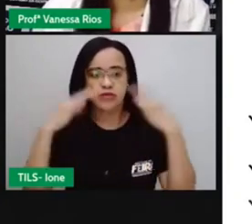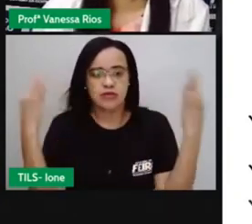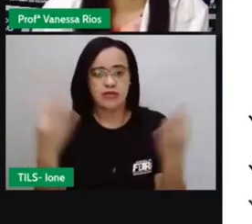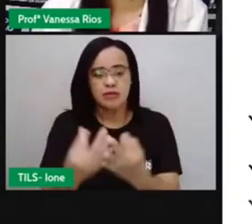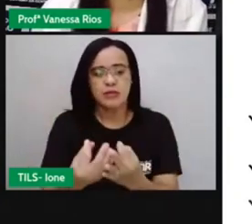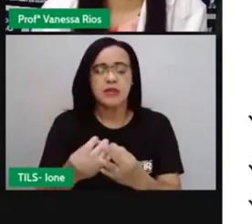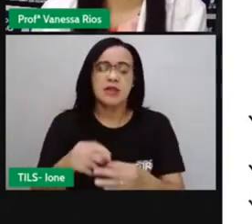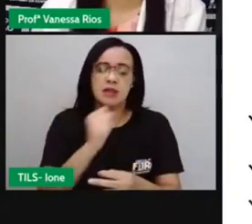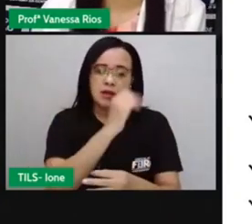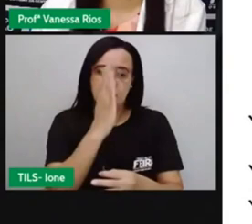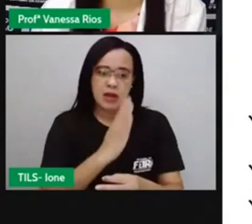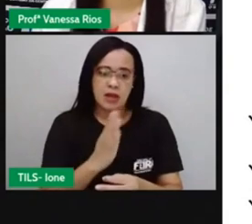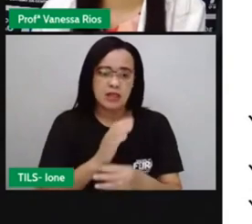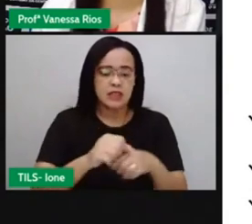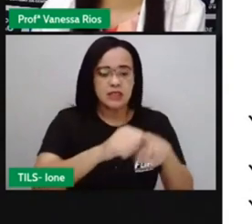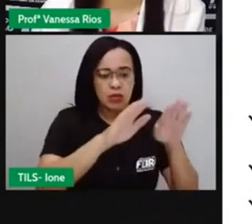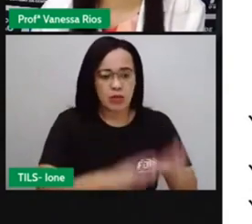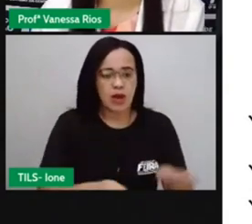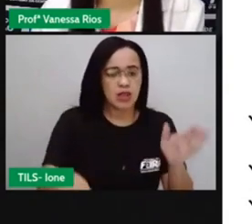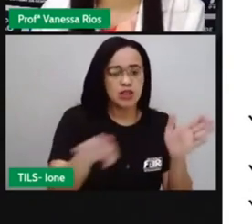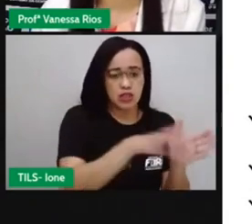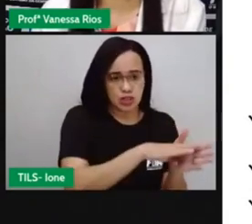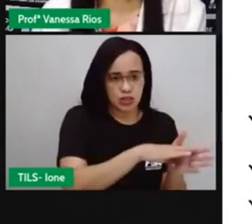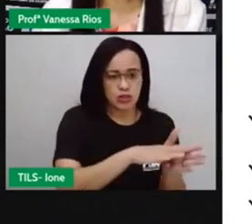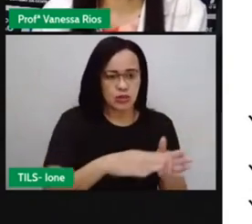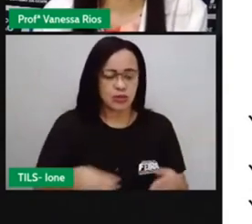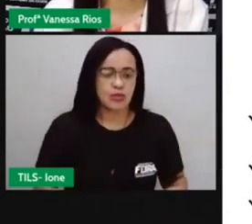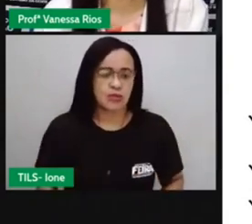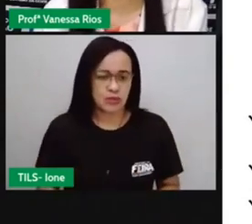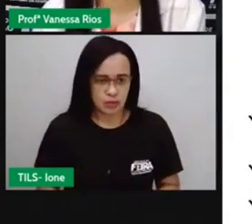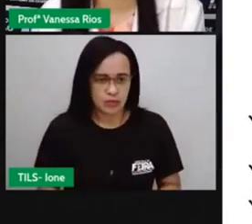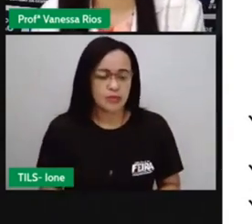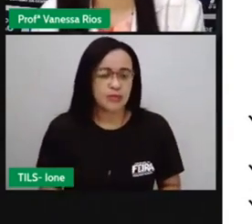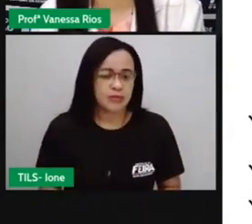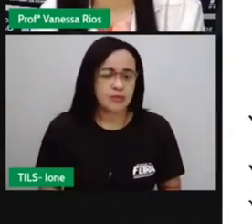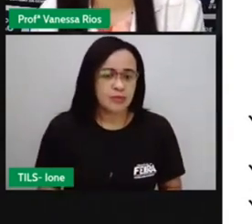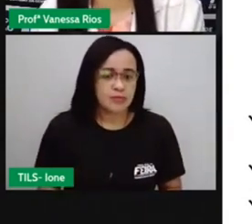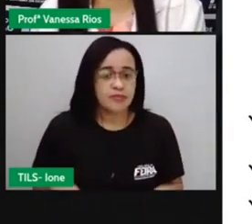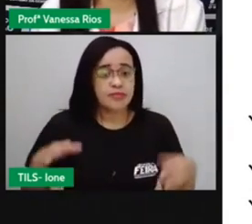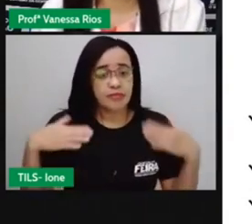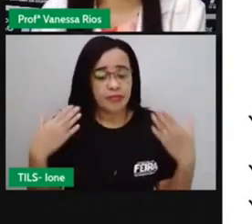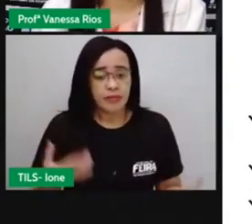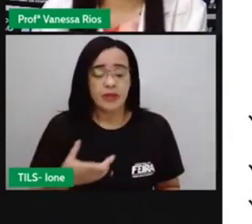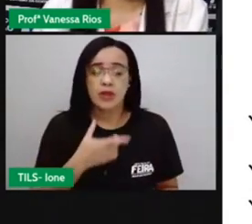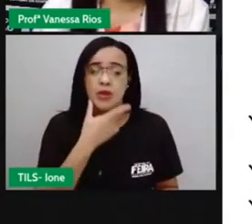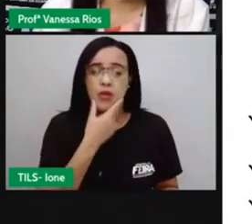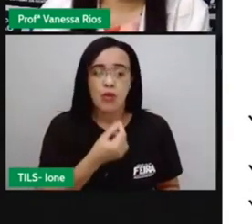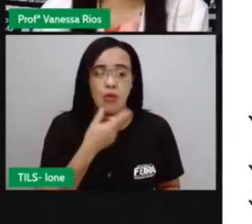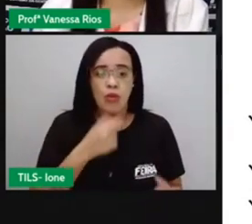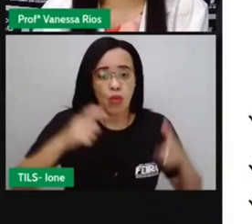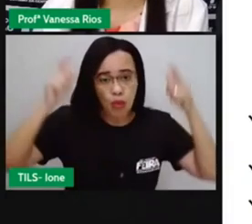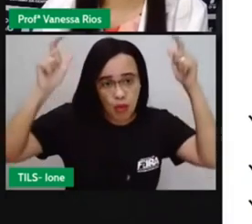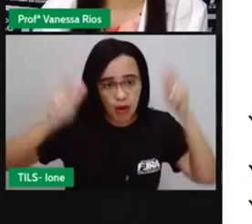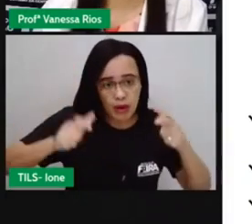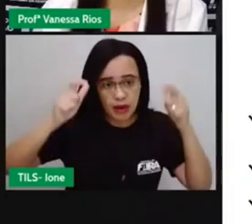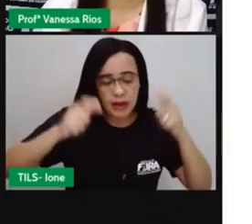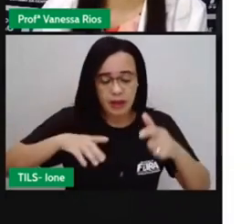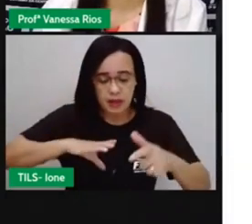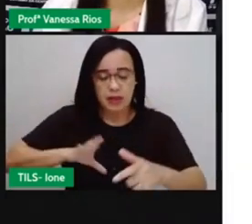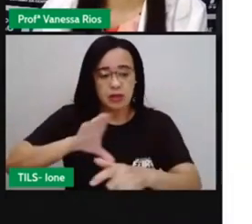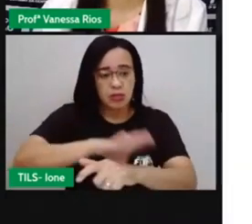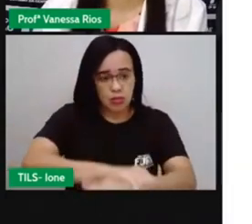E aí, para garantir o êxito dessa transferência, o Reino de Portugal teve o apoio aí da Inglaterra.